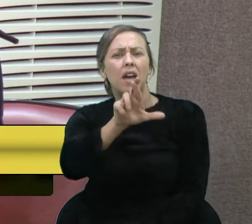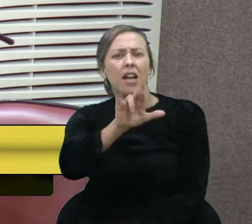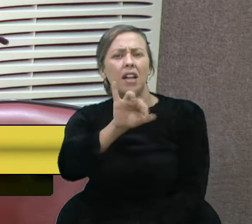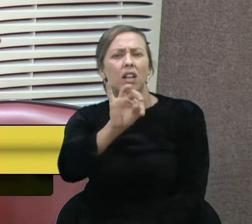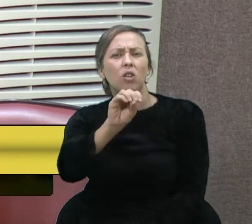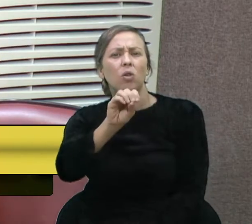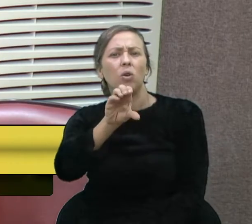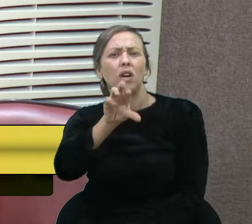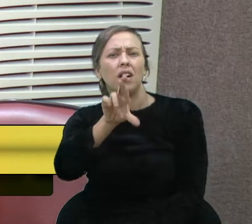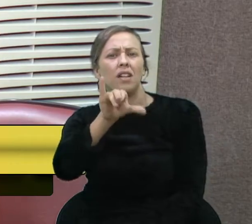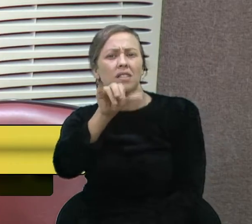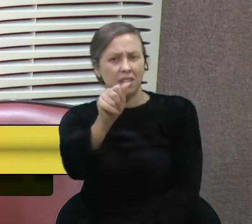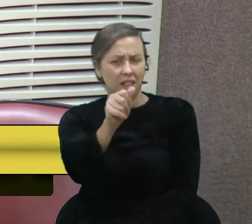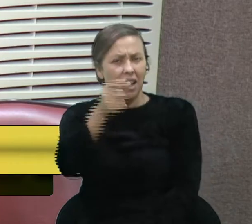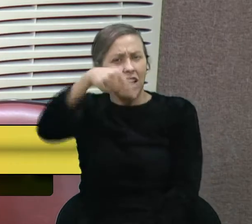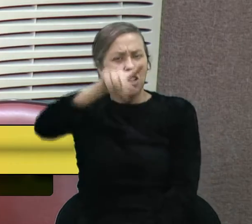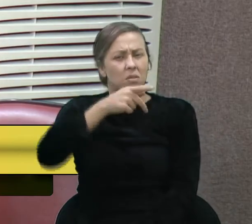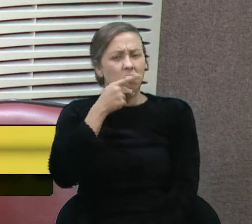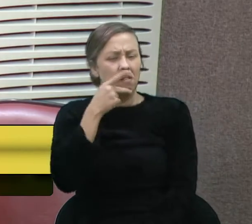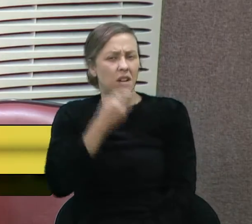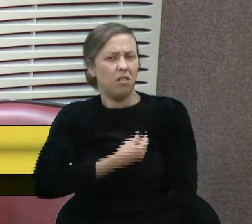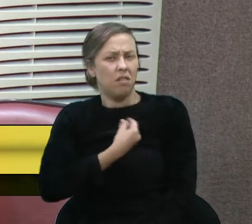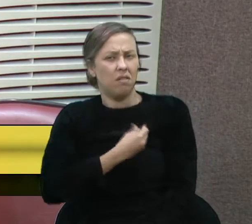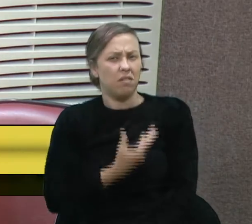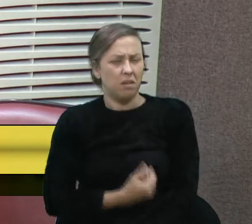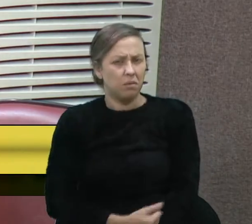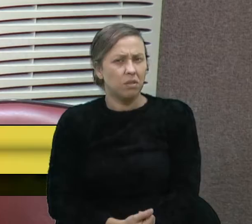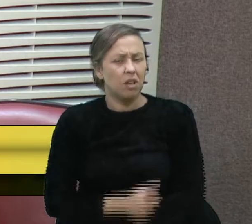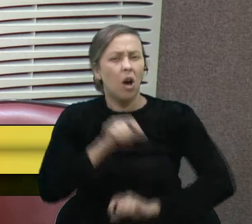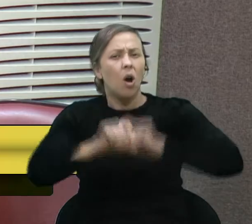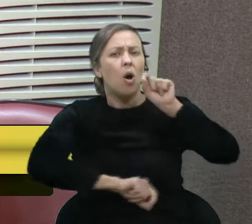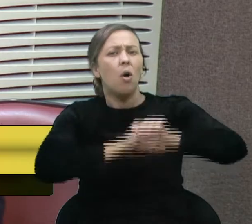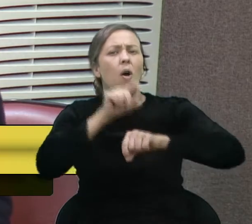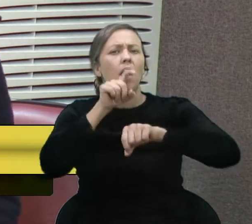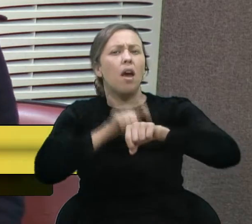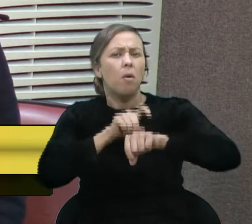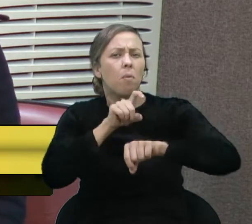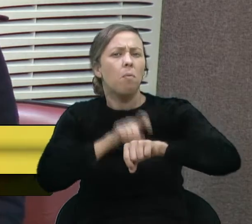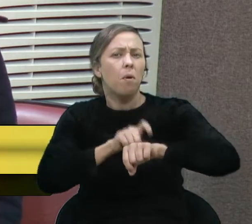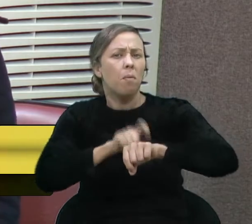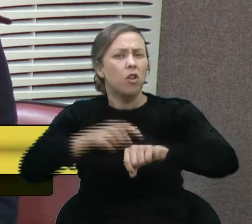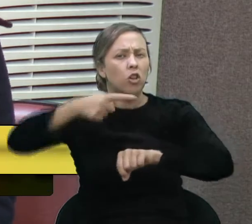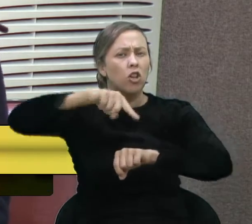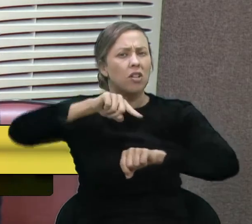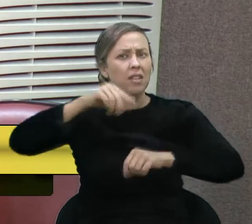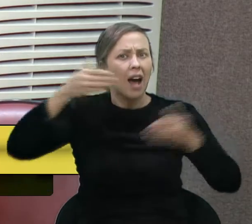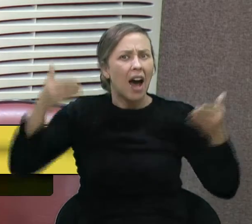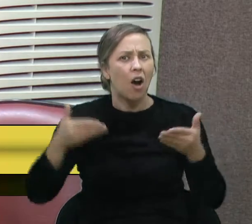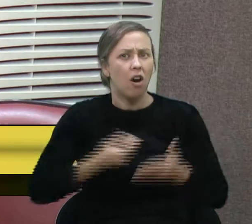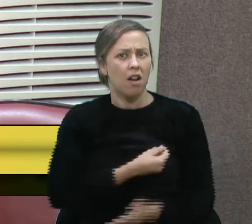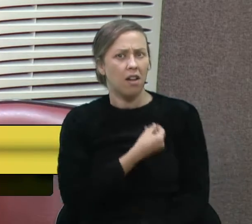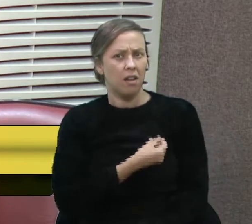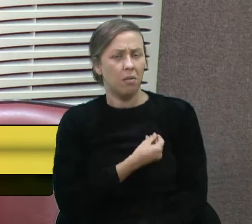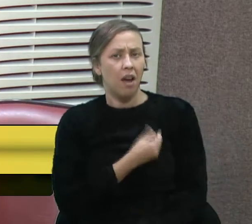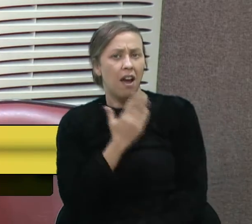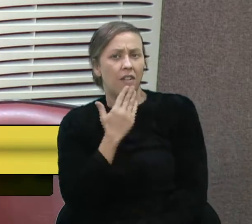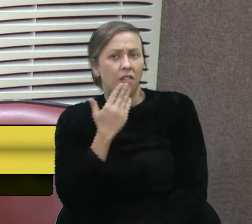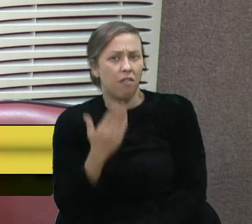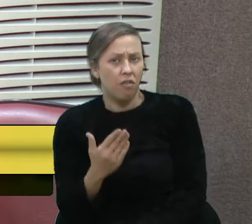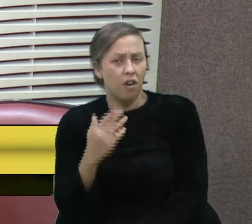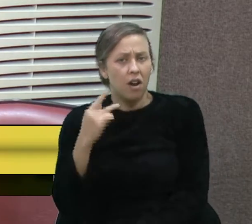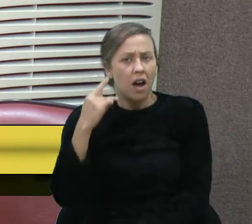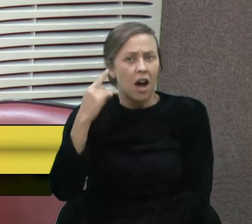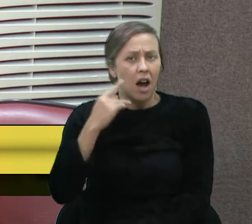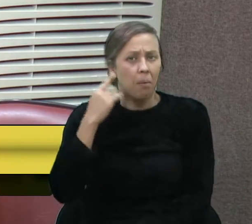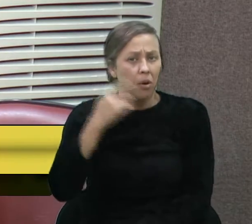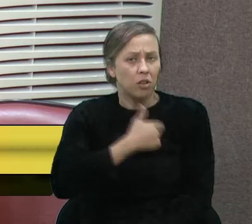falando, em que país que nós vivemos, qual que é o momento que nós enfrentamos, favorável ou não às políticas